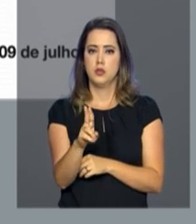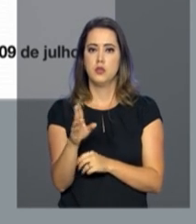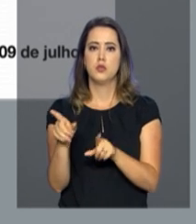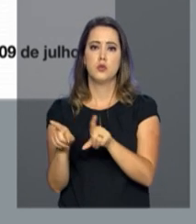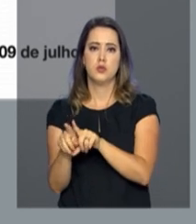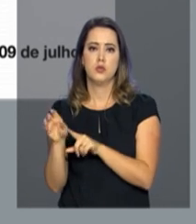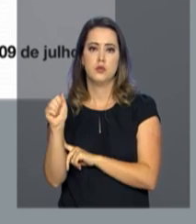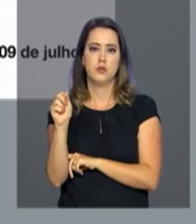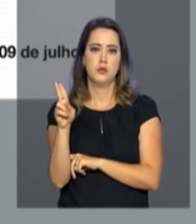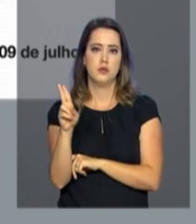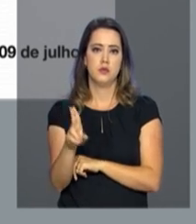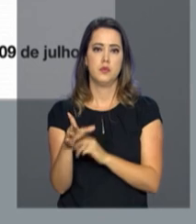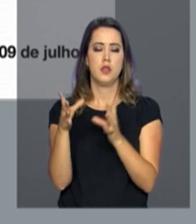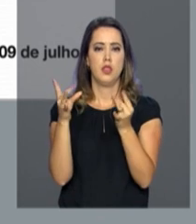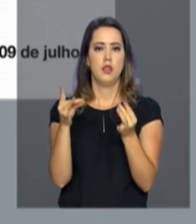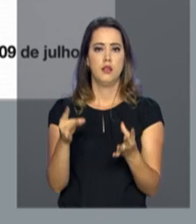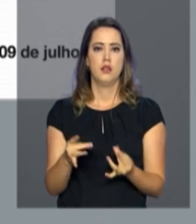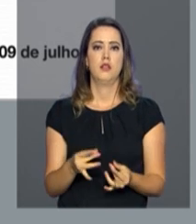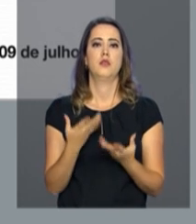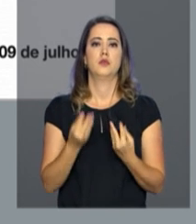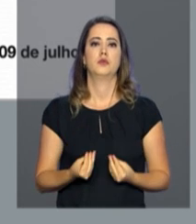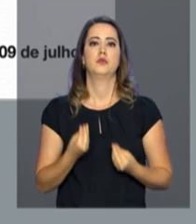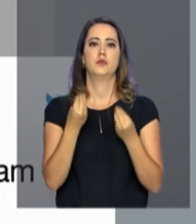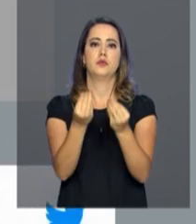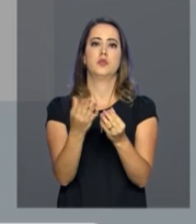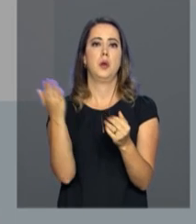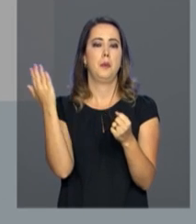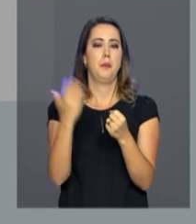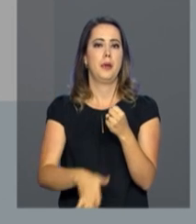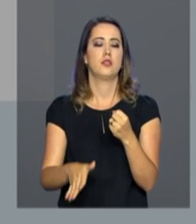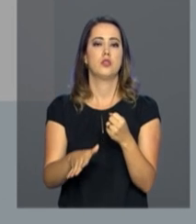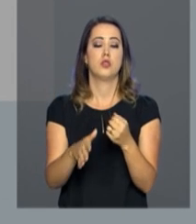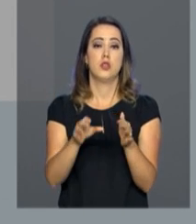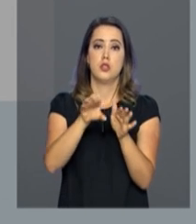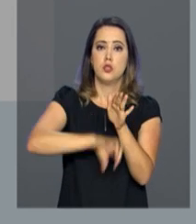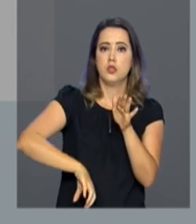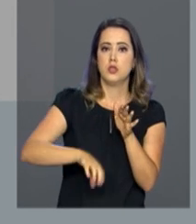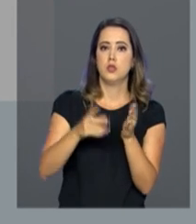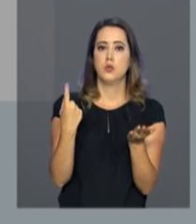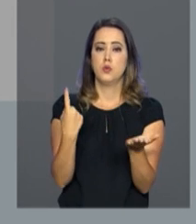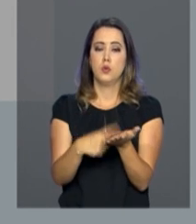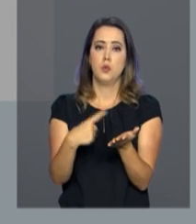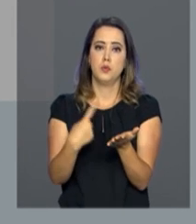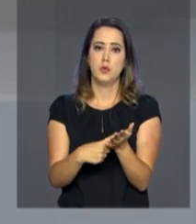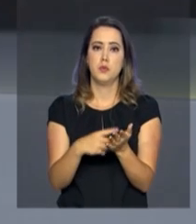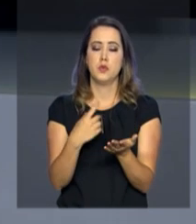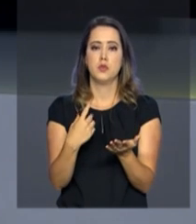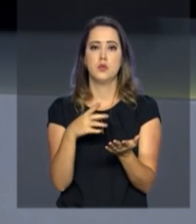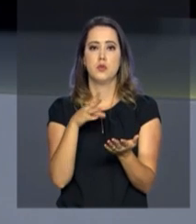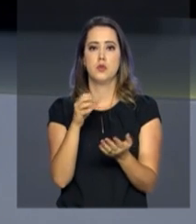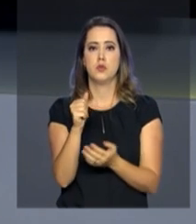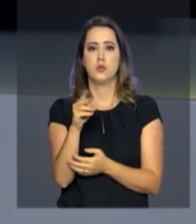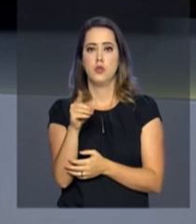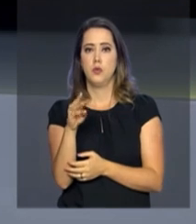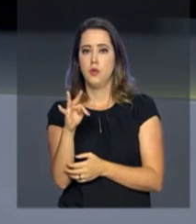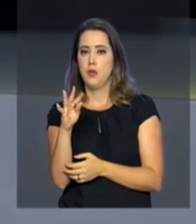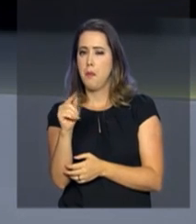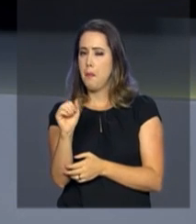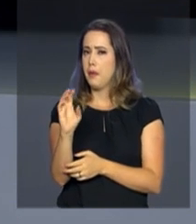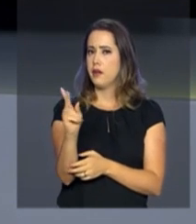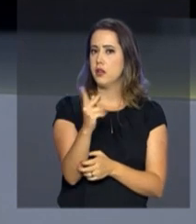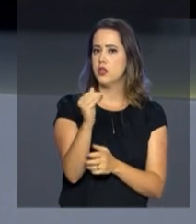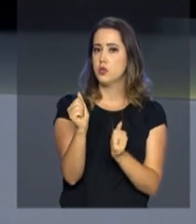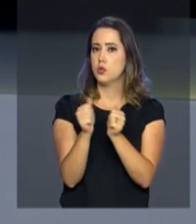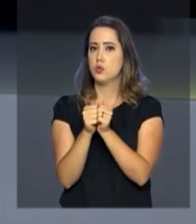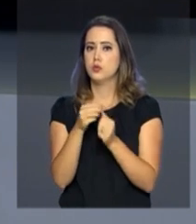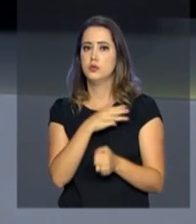AGU de forma detalhada e será abatido do valor do acordo que a Odebrecht firmou com o Ministério Público Federal,